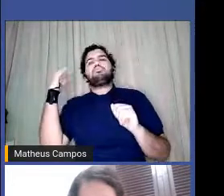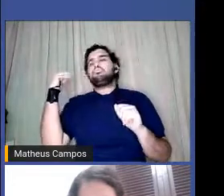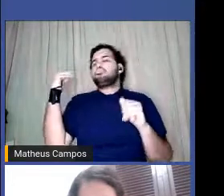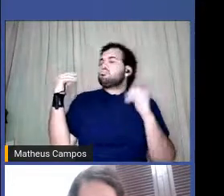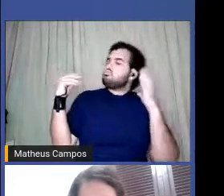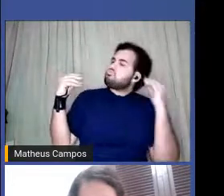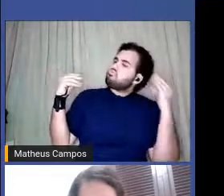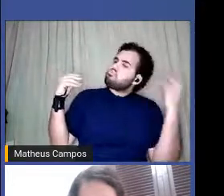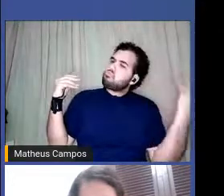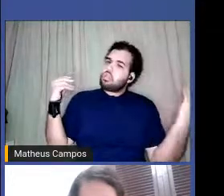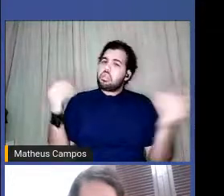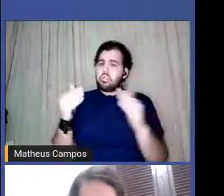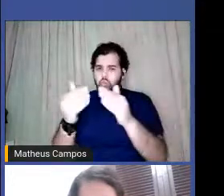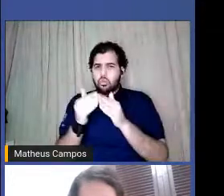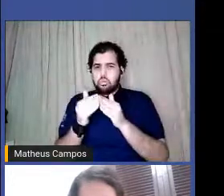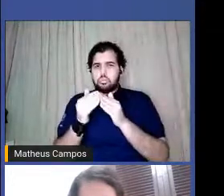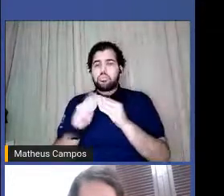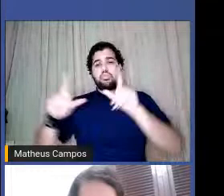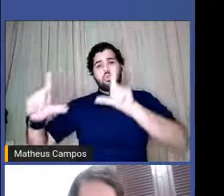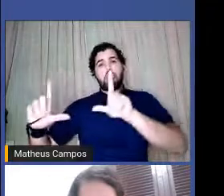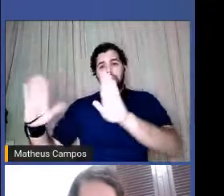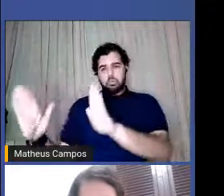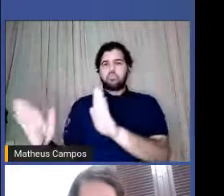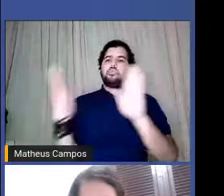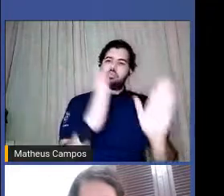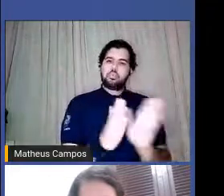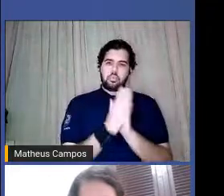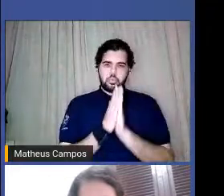Vou pedir para o Vinícius passar, por favor.